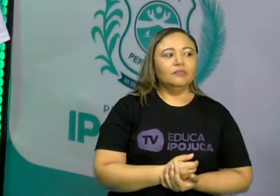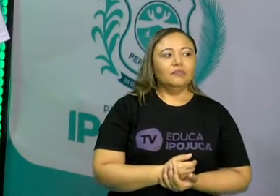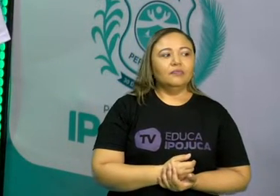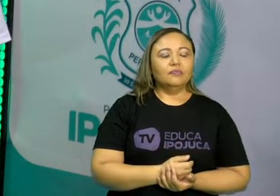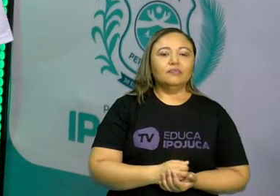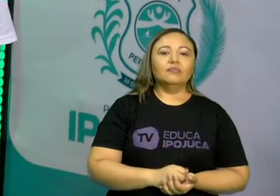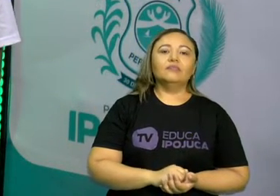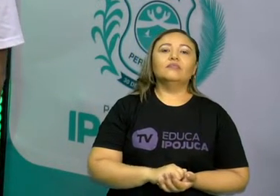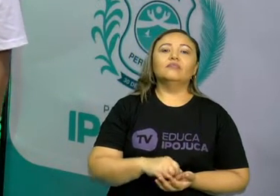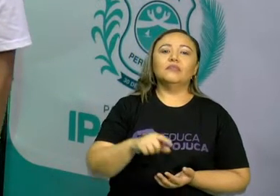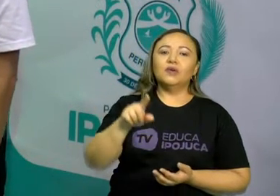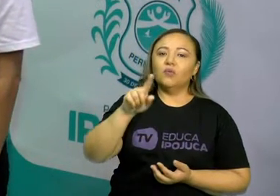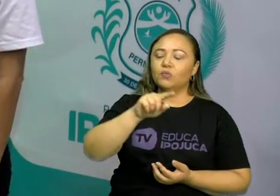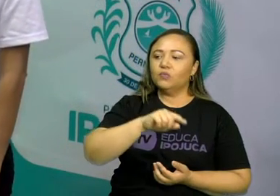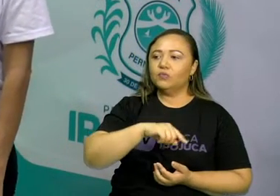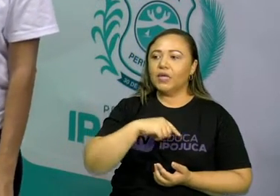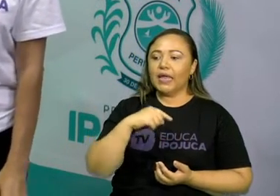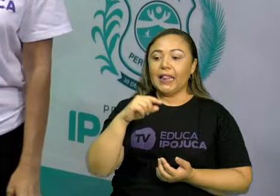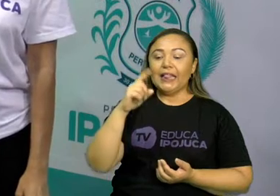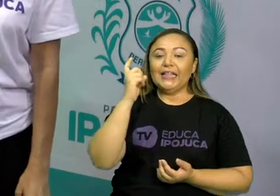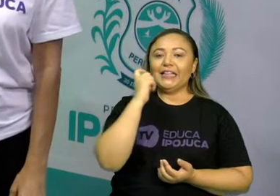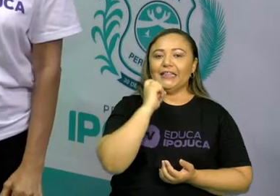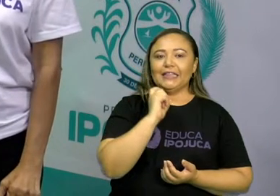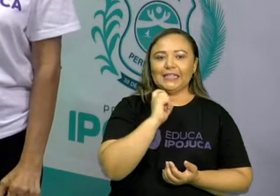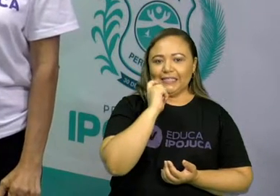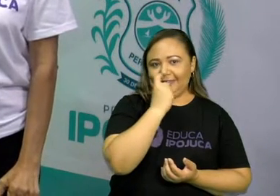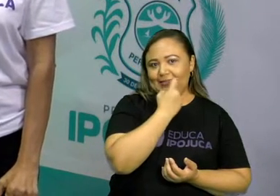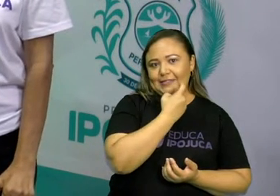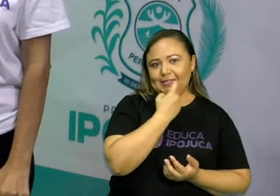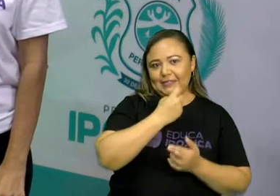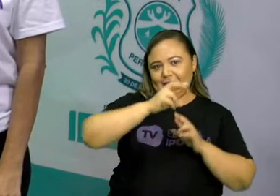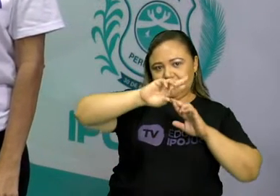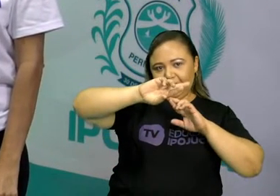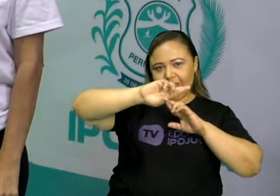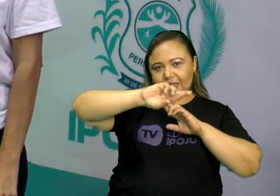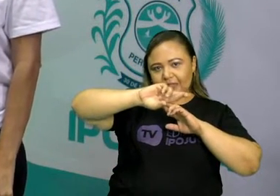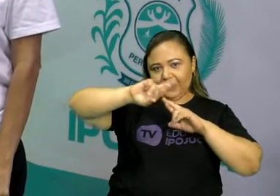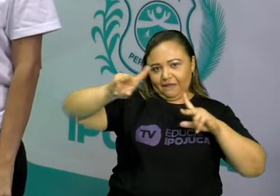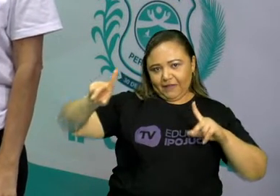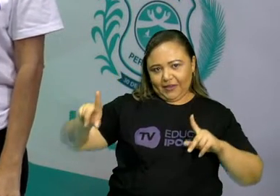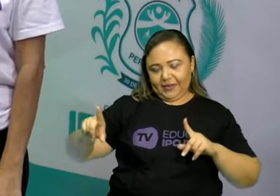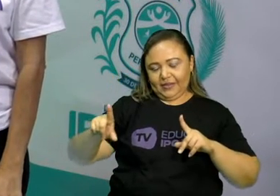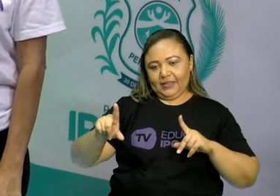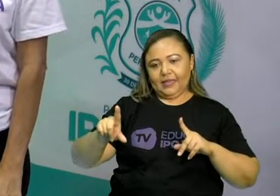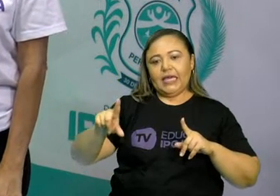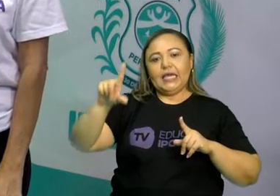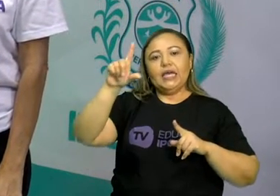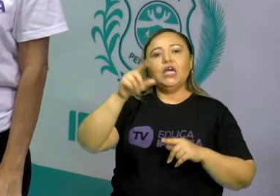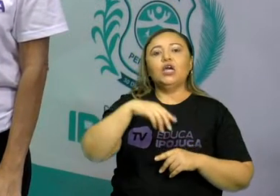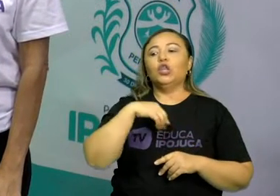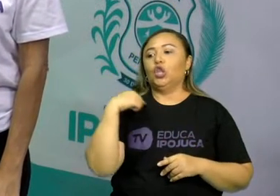Quantos dentes diferentes nós temos? Quantos dentes diferentes nós temos na boca?